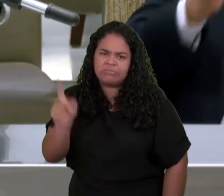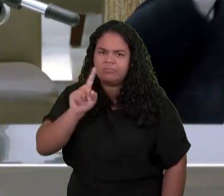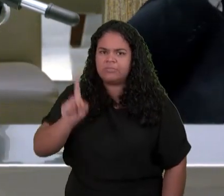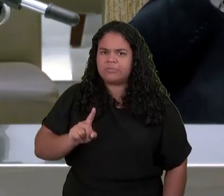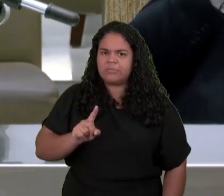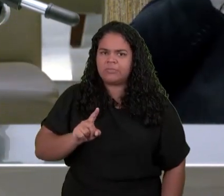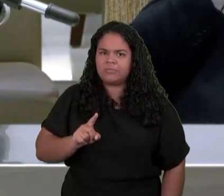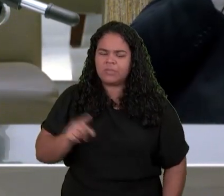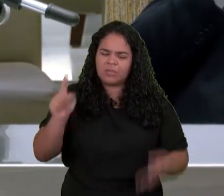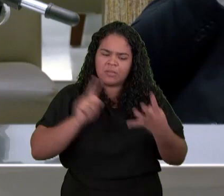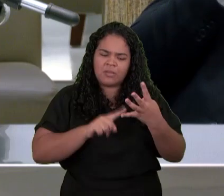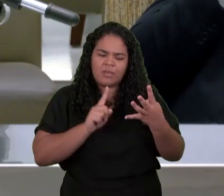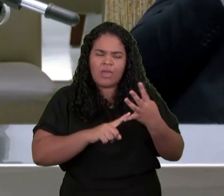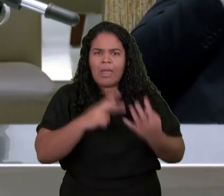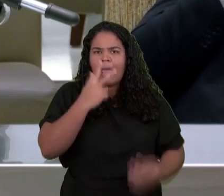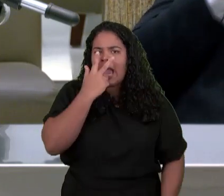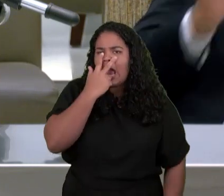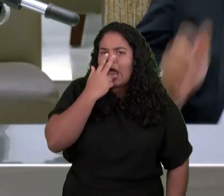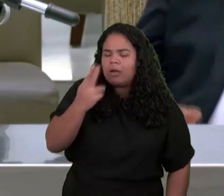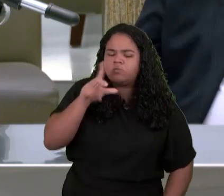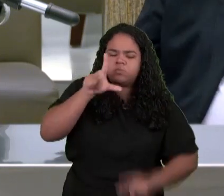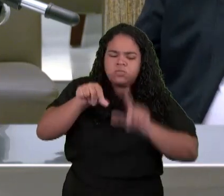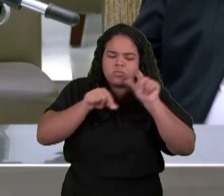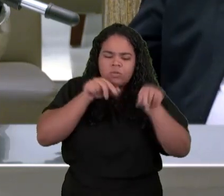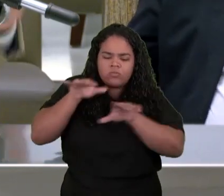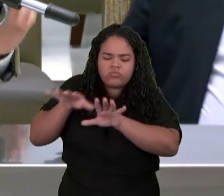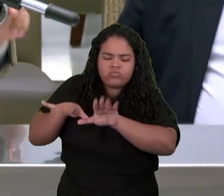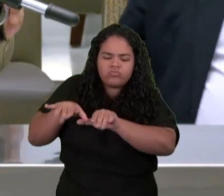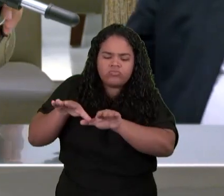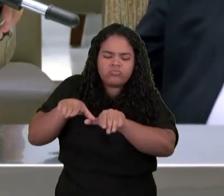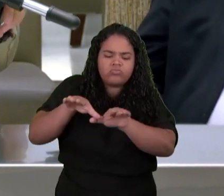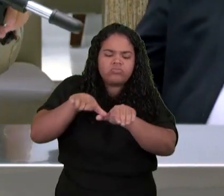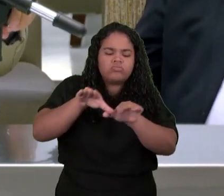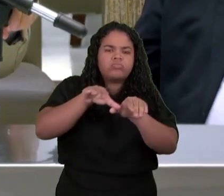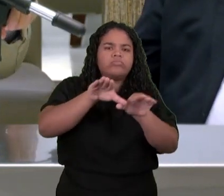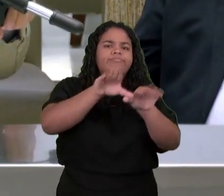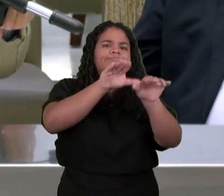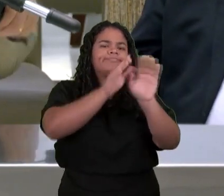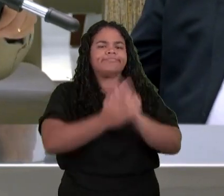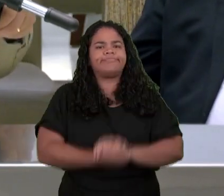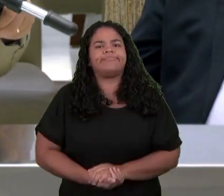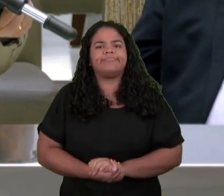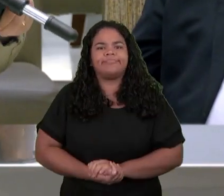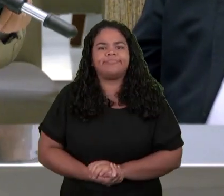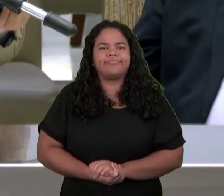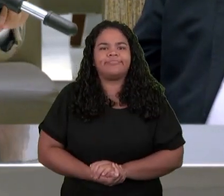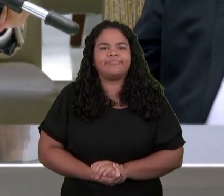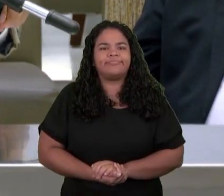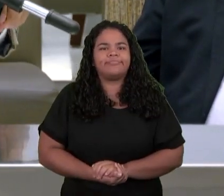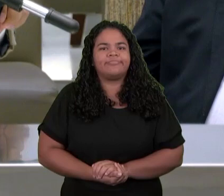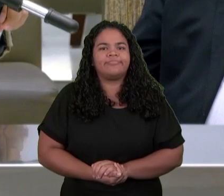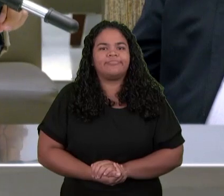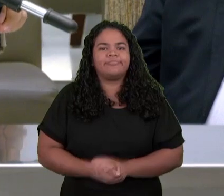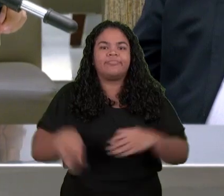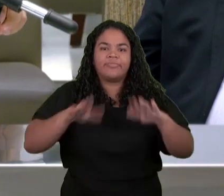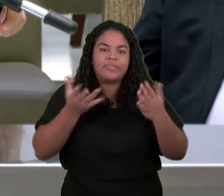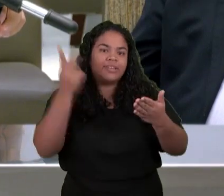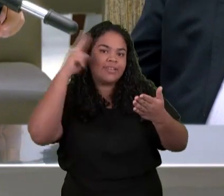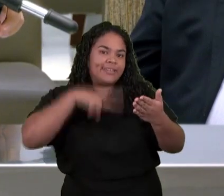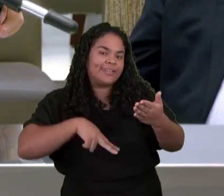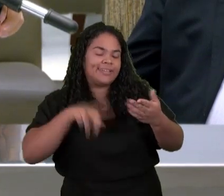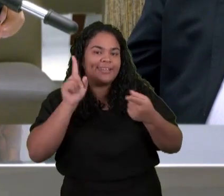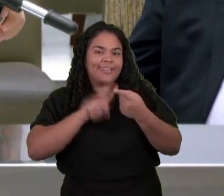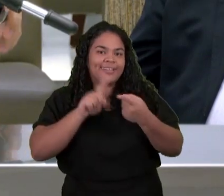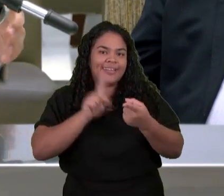A uma Águia Voando Interessante Que no capítulo Um Do livro Do profeta Ezequiel